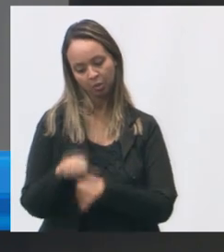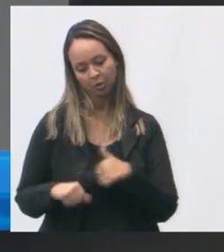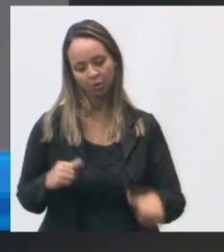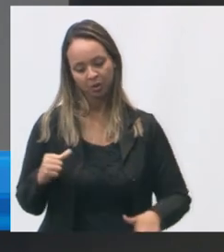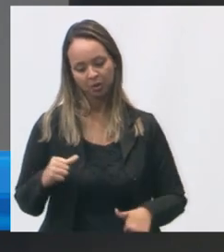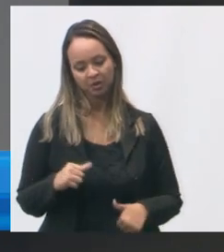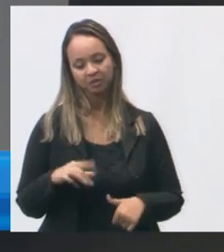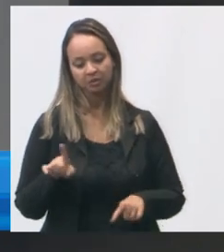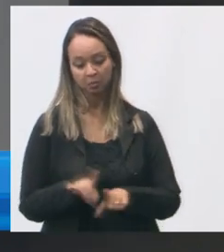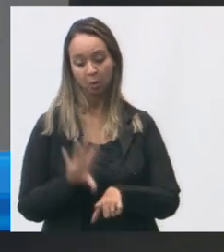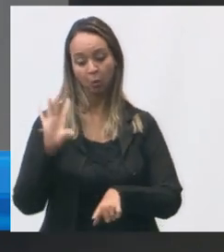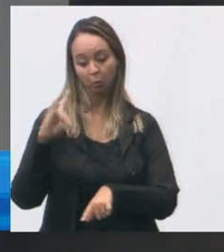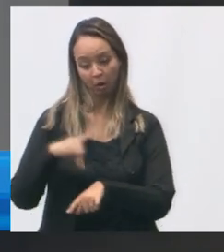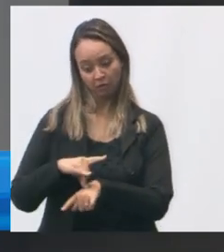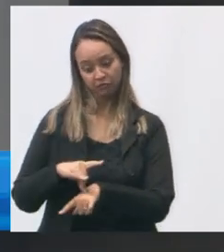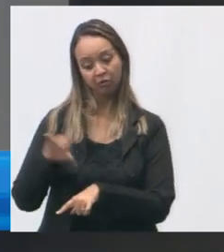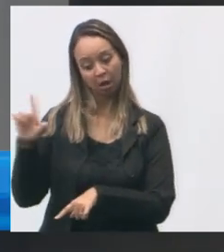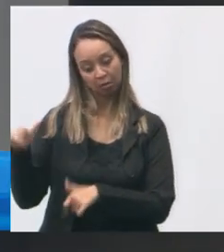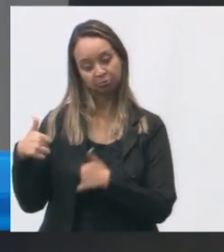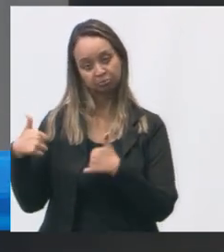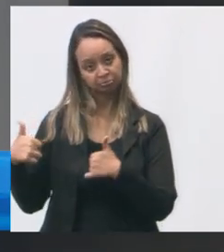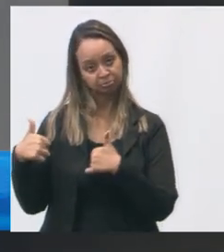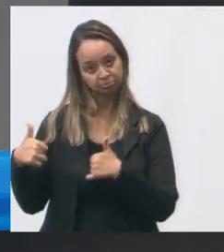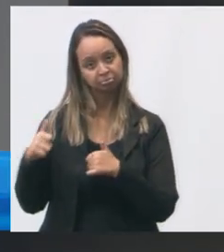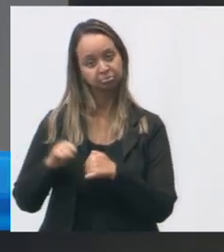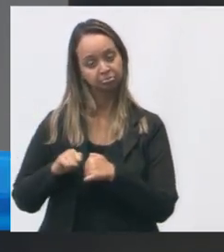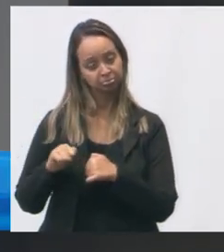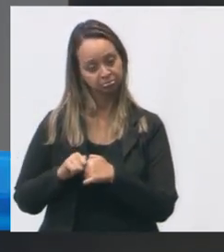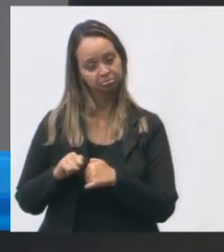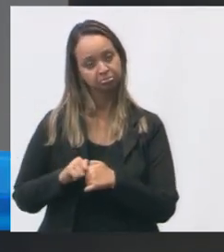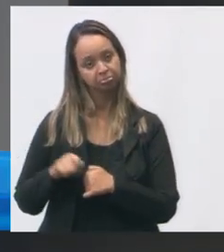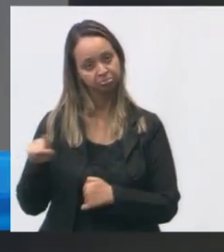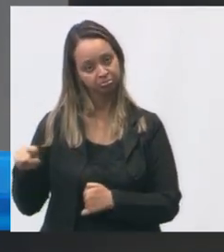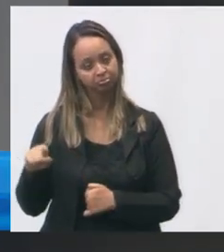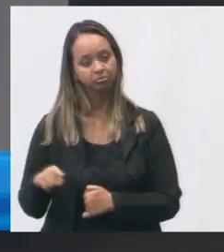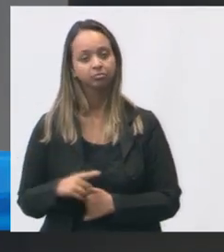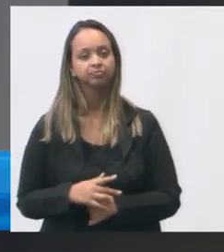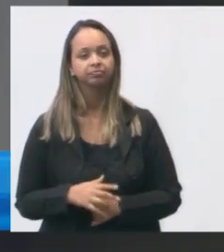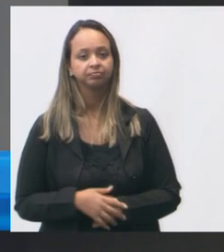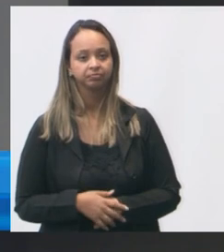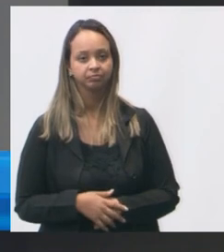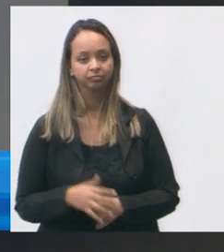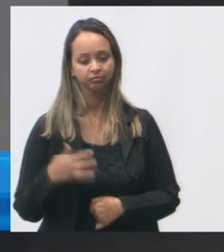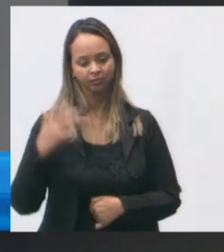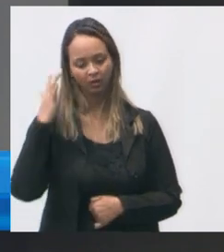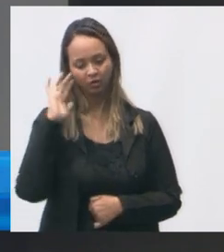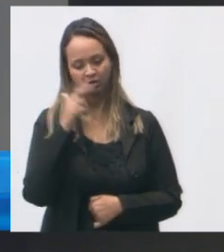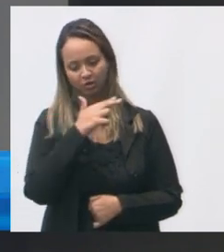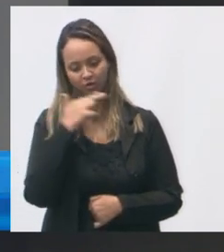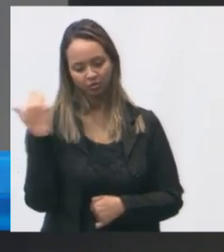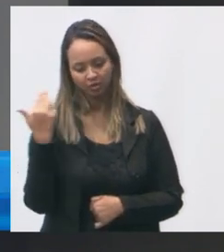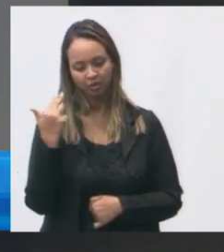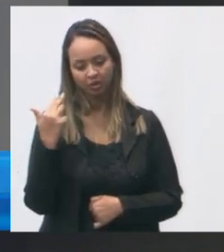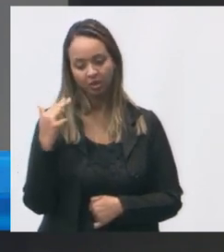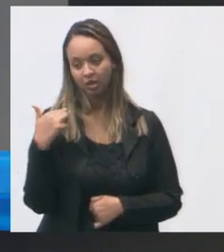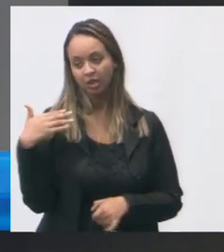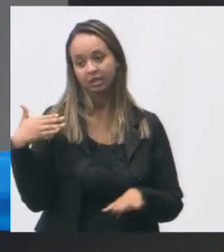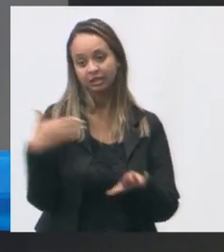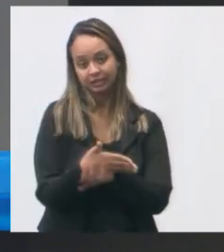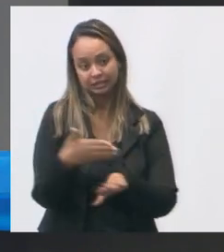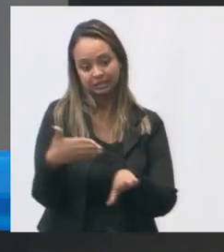o wi-fi está funcionando nessa unidade essa unidade aqui acho que o vereador Neuzinho não sai de lá por isso está tudo funcionando